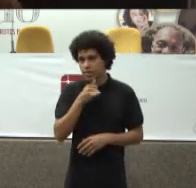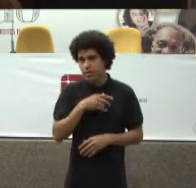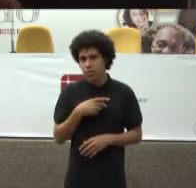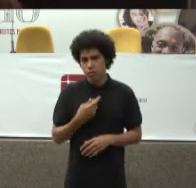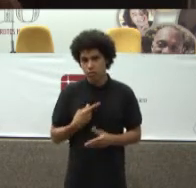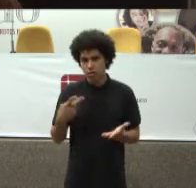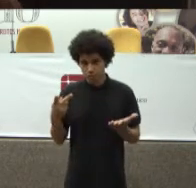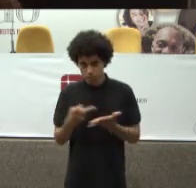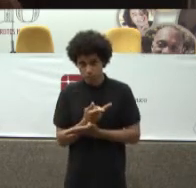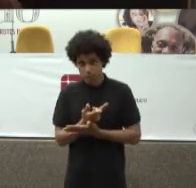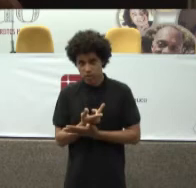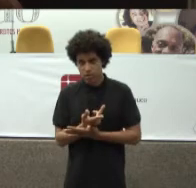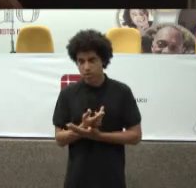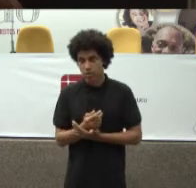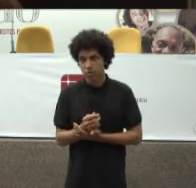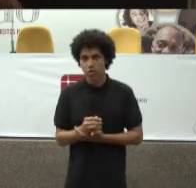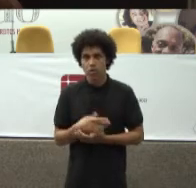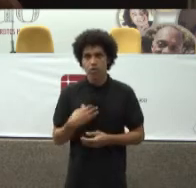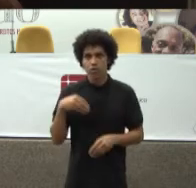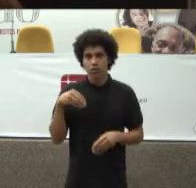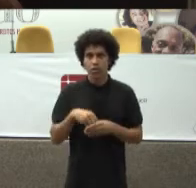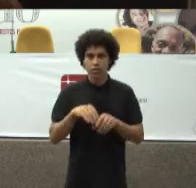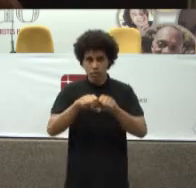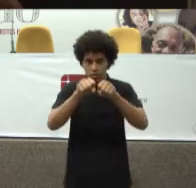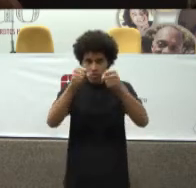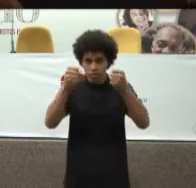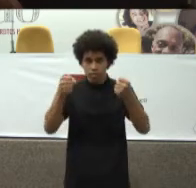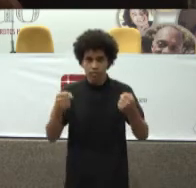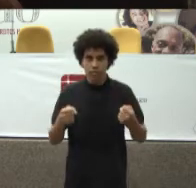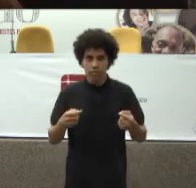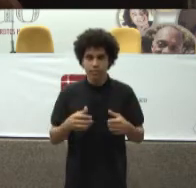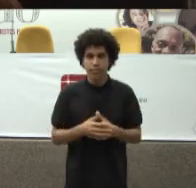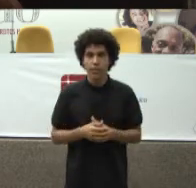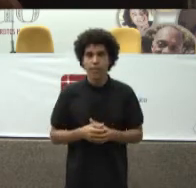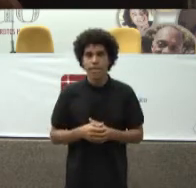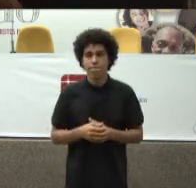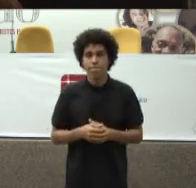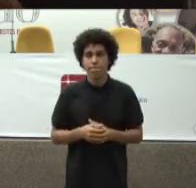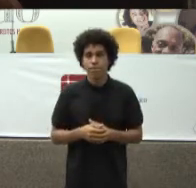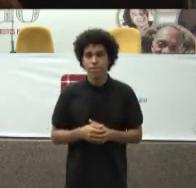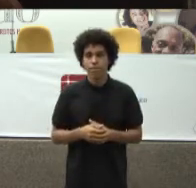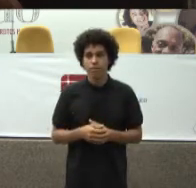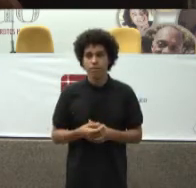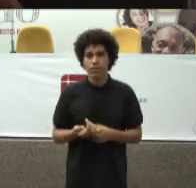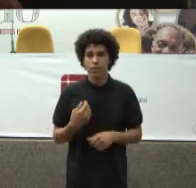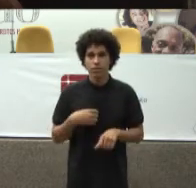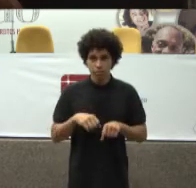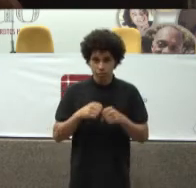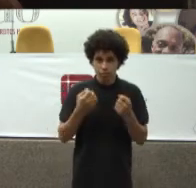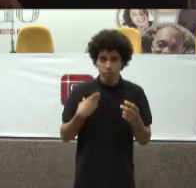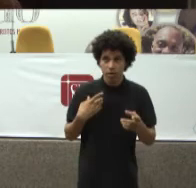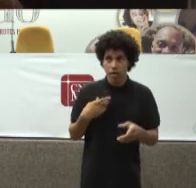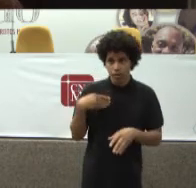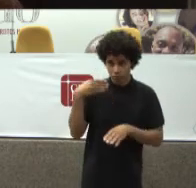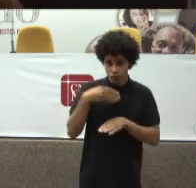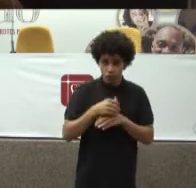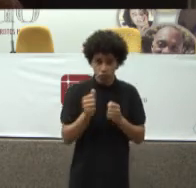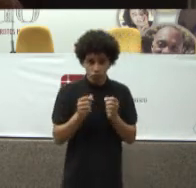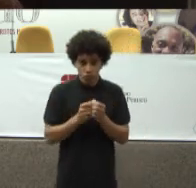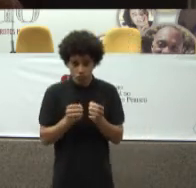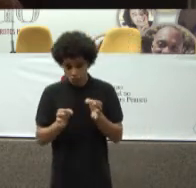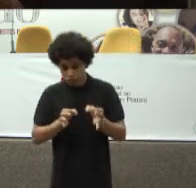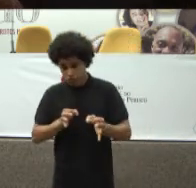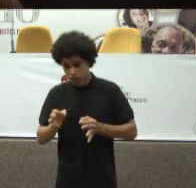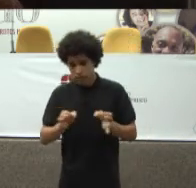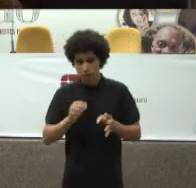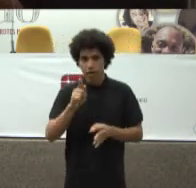Daquele Daquele Sistema Não Não pode É neste Por favor Obrigada Então nessa forma De organização Que é a quimioterapia